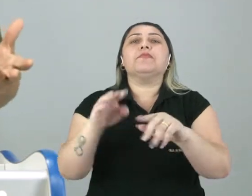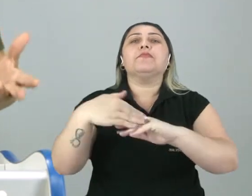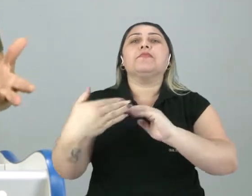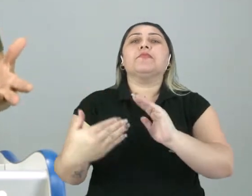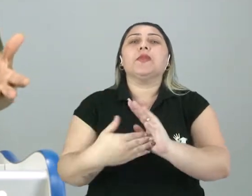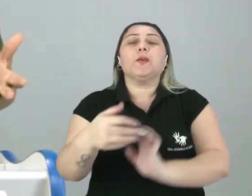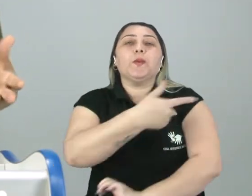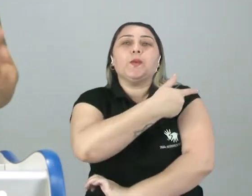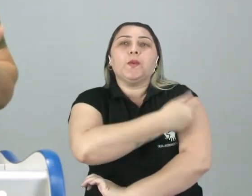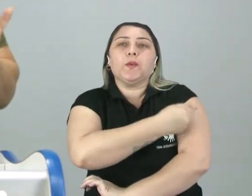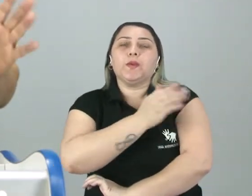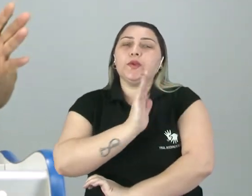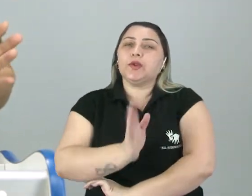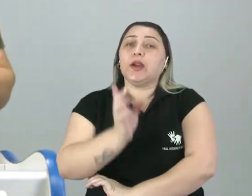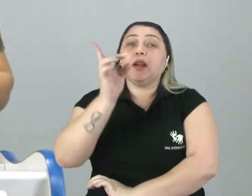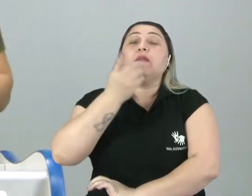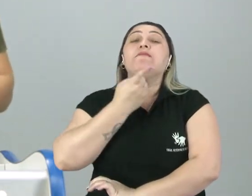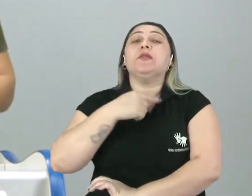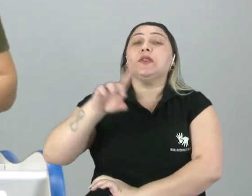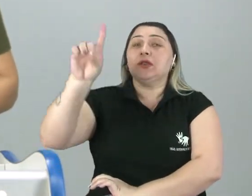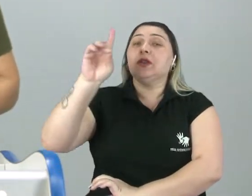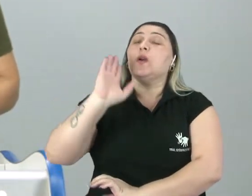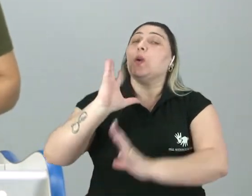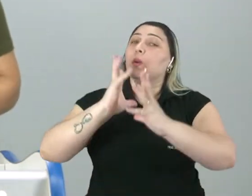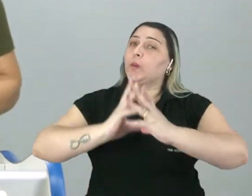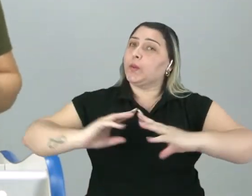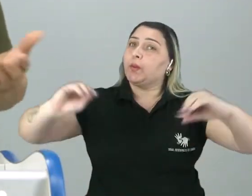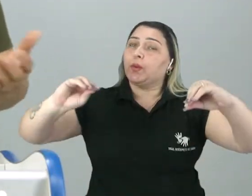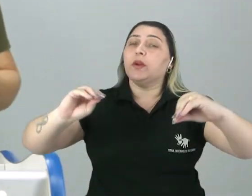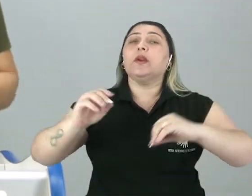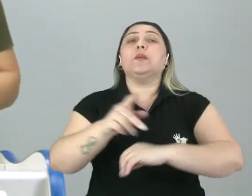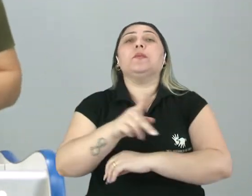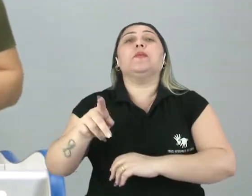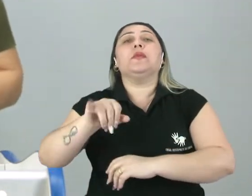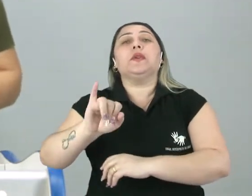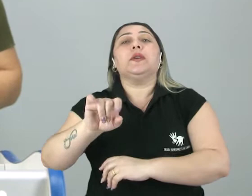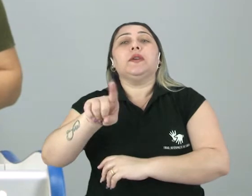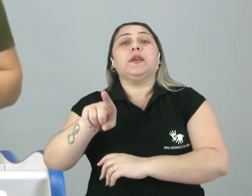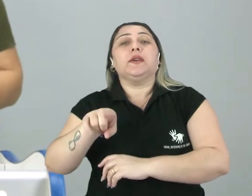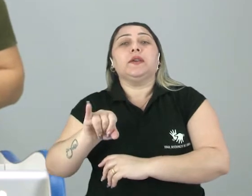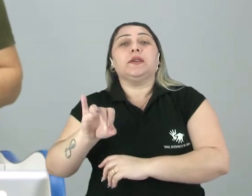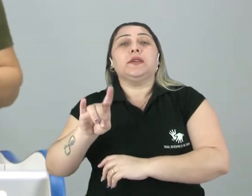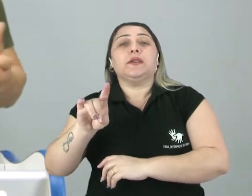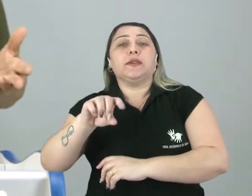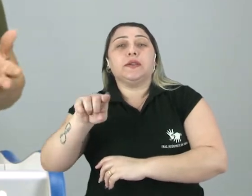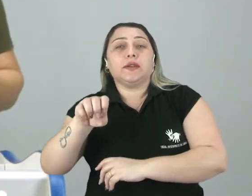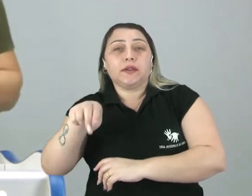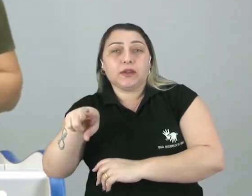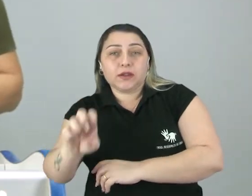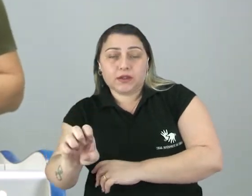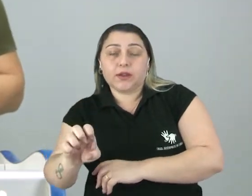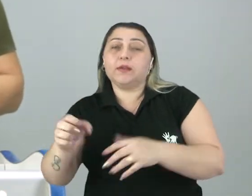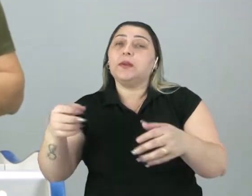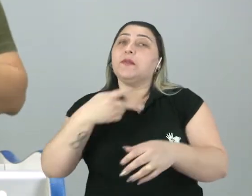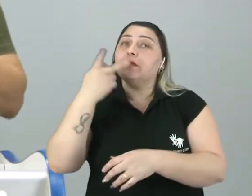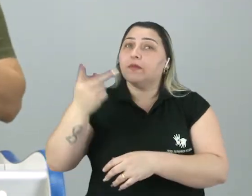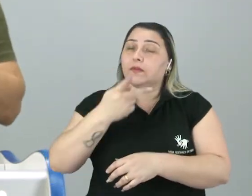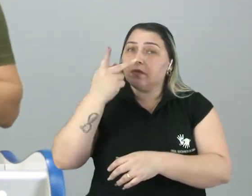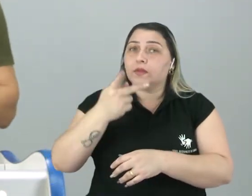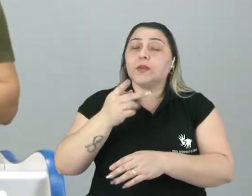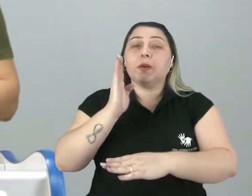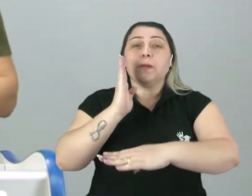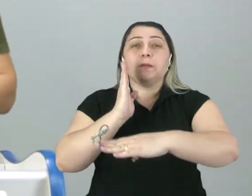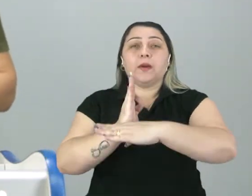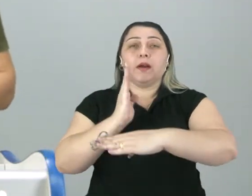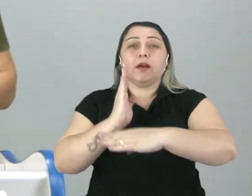todos vacinados, se Deus quiser isso logo vai passar. Eu sou a professora Elisane Vieira e hoje nós estamos aqui para falar sobre o